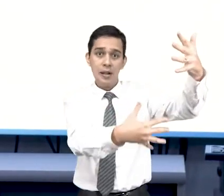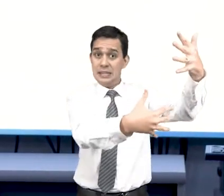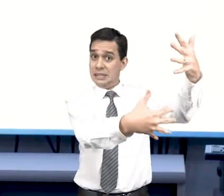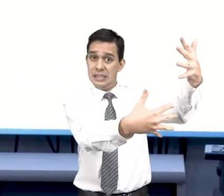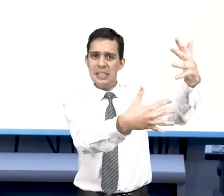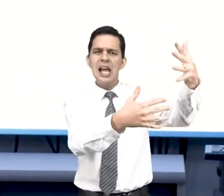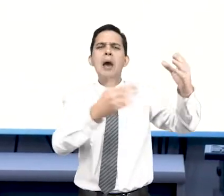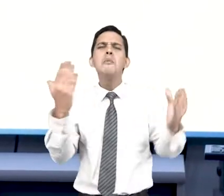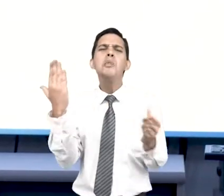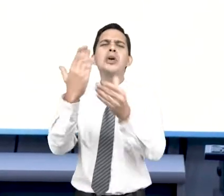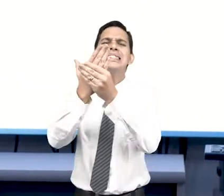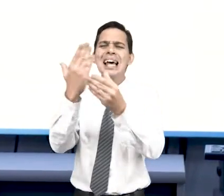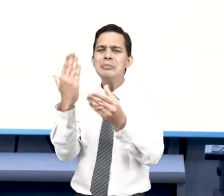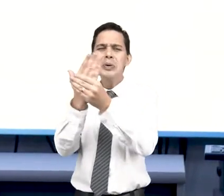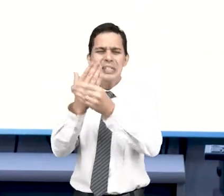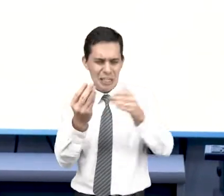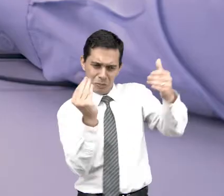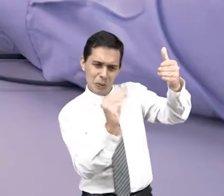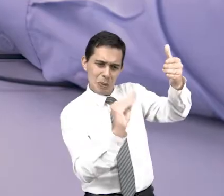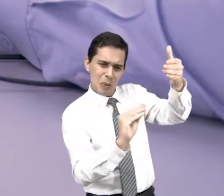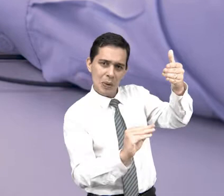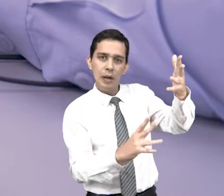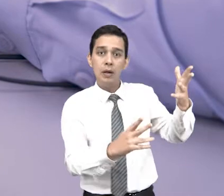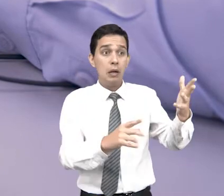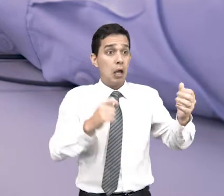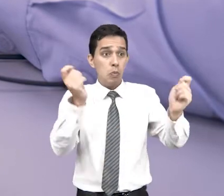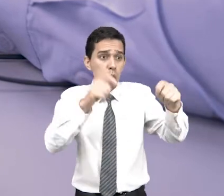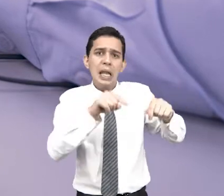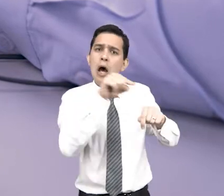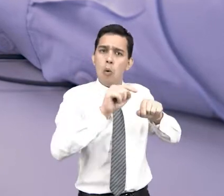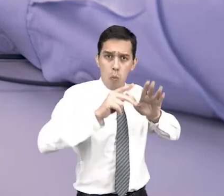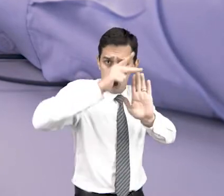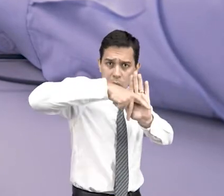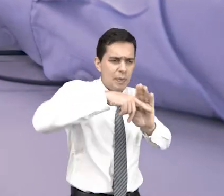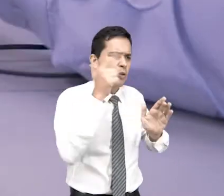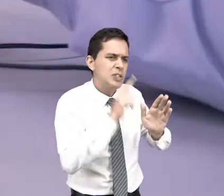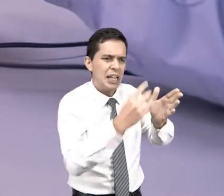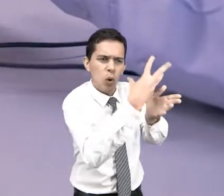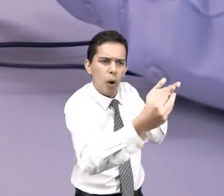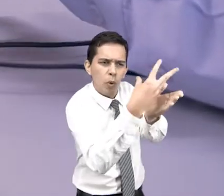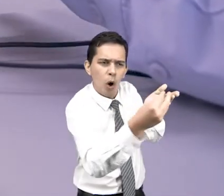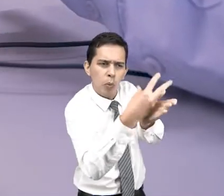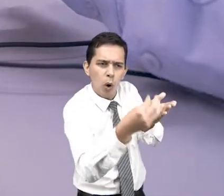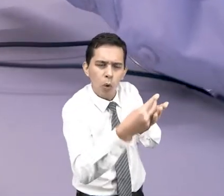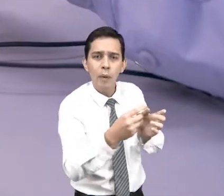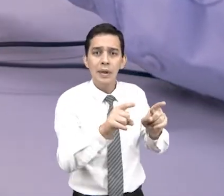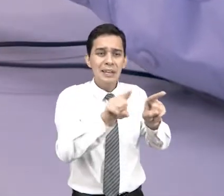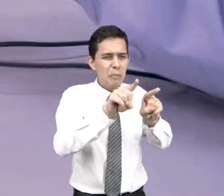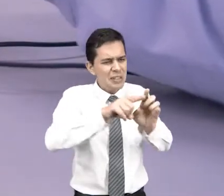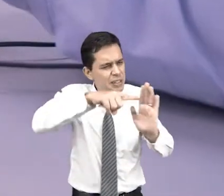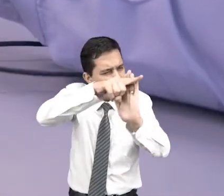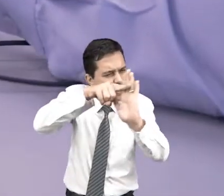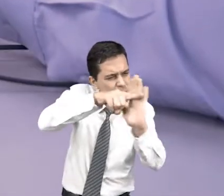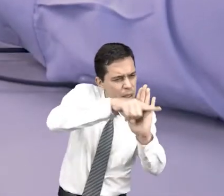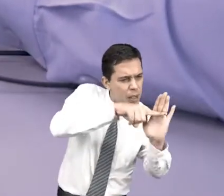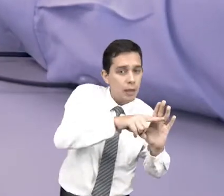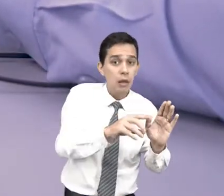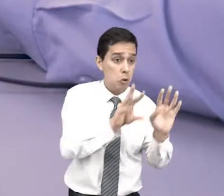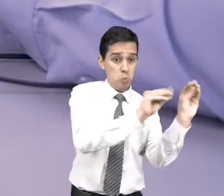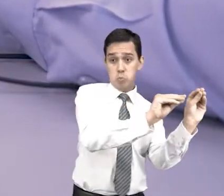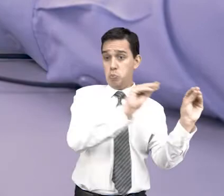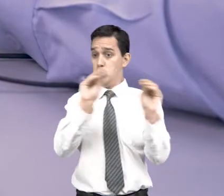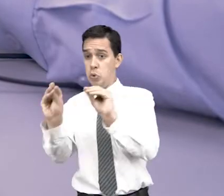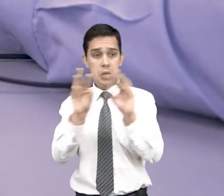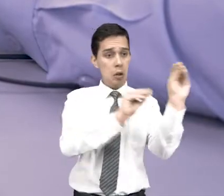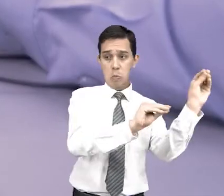do sistema processual do tribunal, permite a cópia dessas informações e faz uma conferência dos dados para a